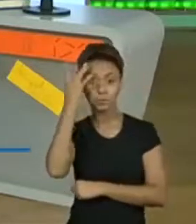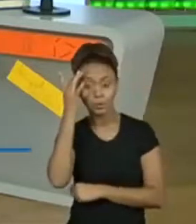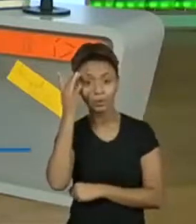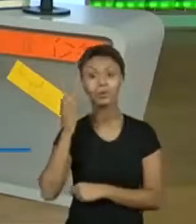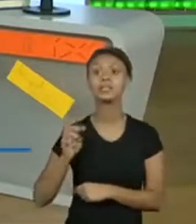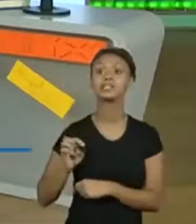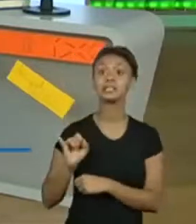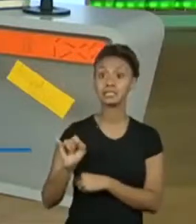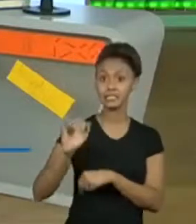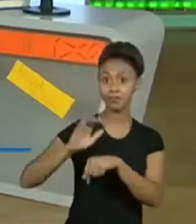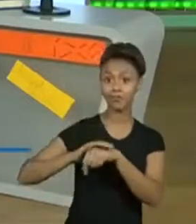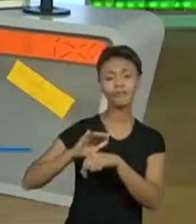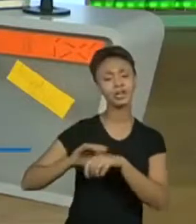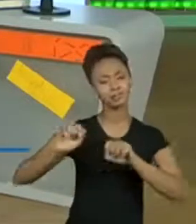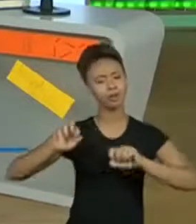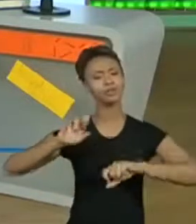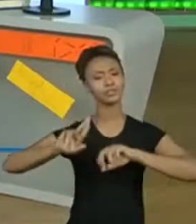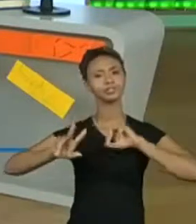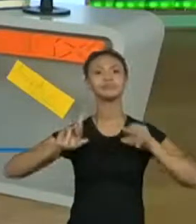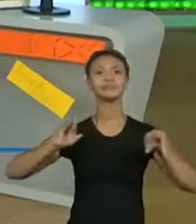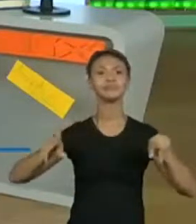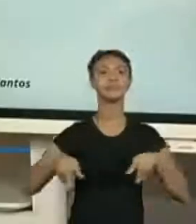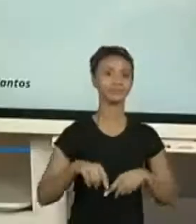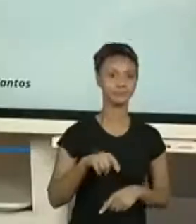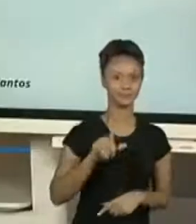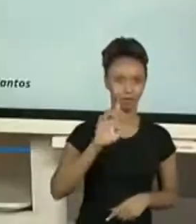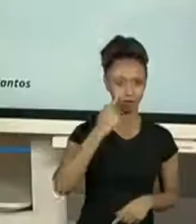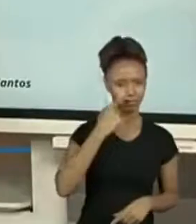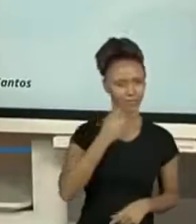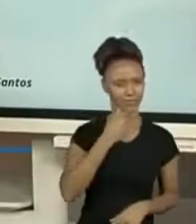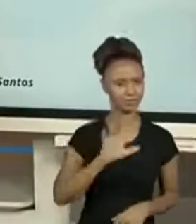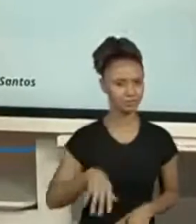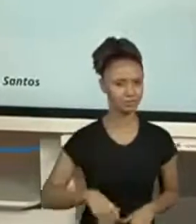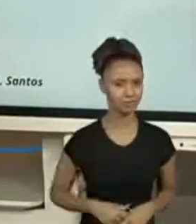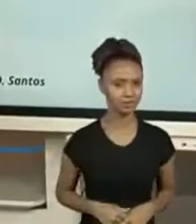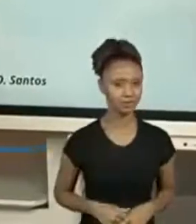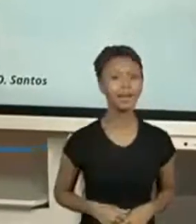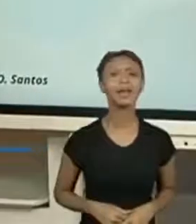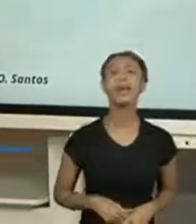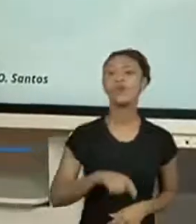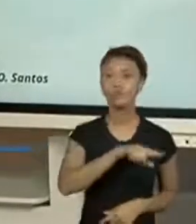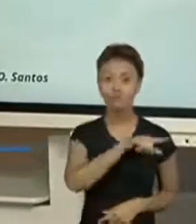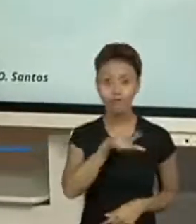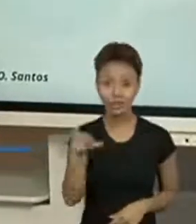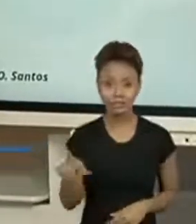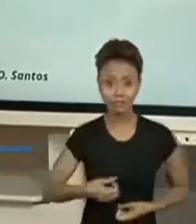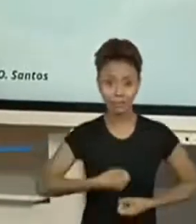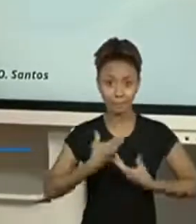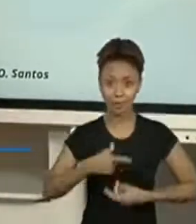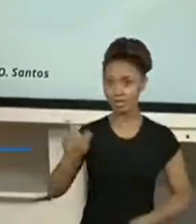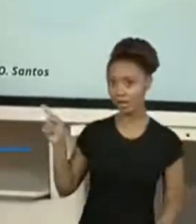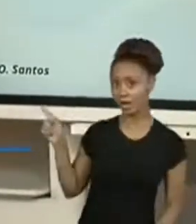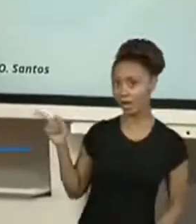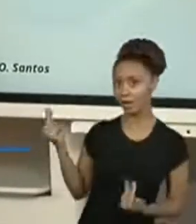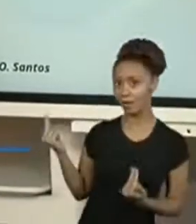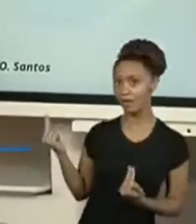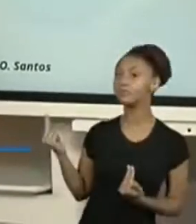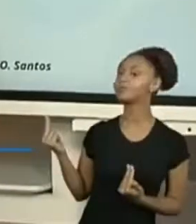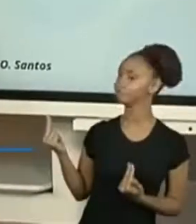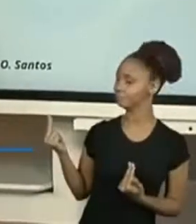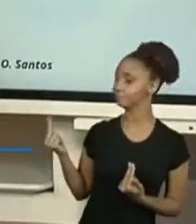se fizerem esse poema, podem fazer diferente. E a galerinha, na boa, se vocês forem fazer um poema nesse estilo, por exemplo,